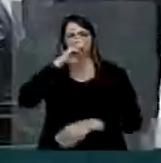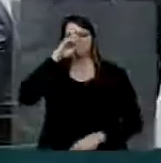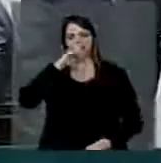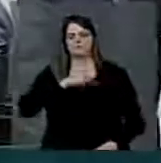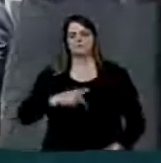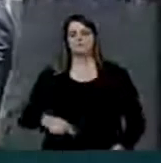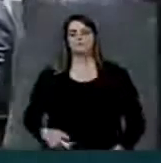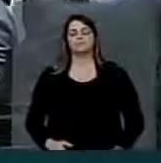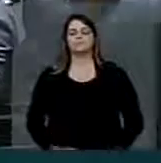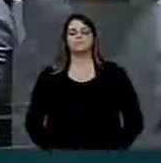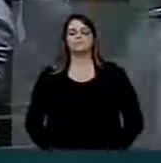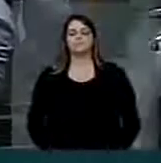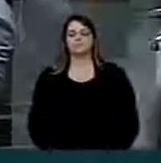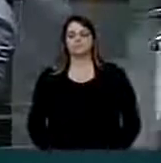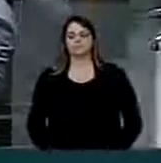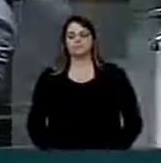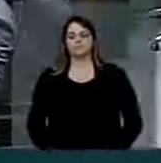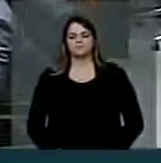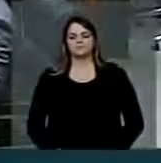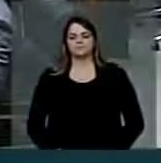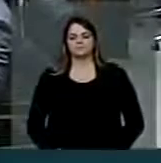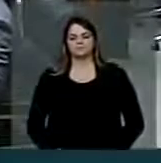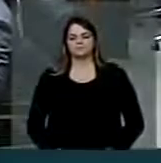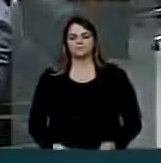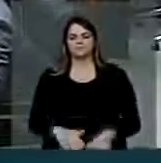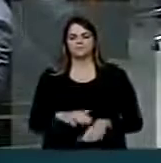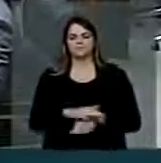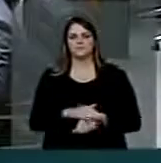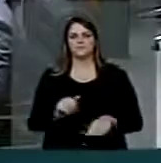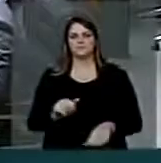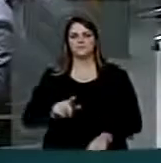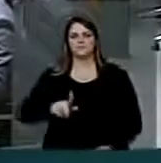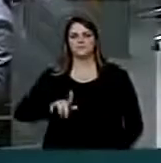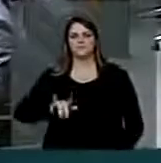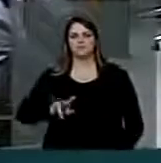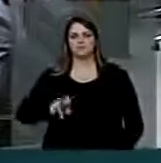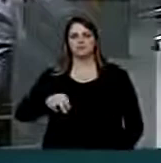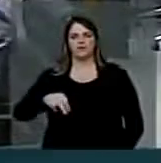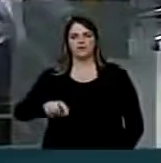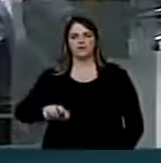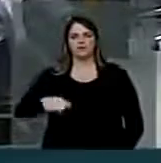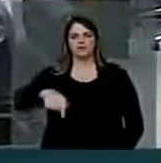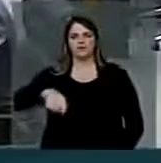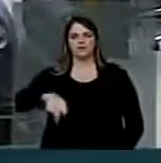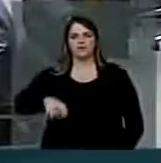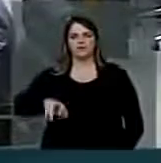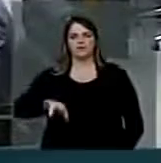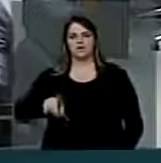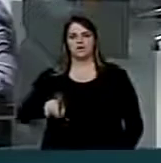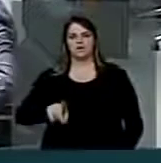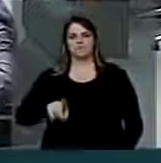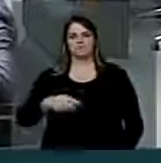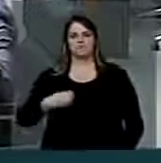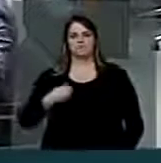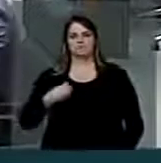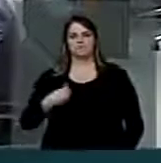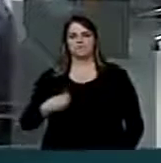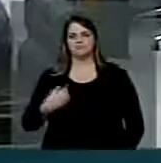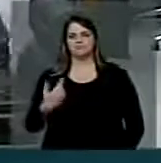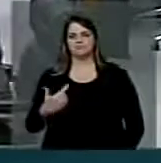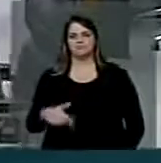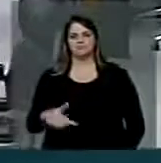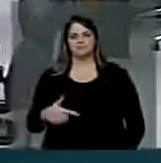Conceda a palavra ao deputado Giovanni Queiroz, PDT, Pará. Conceda a palavra ao